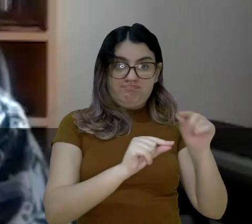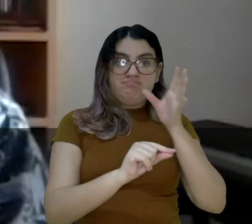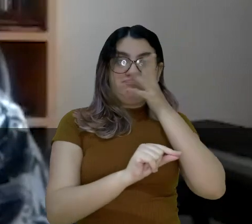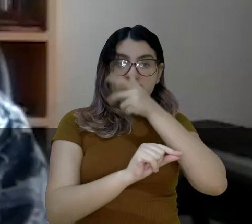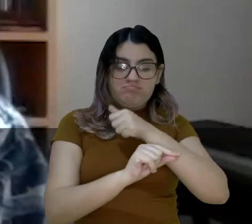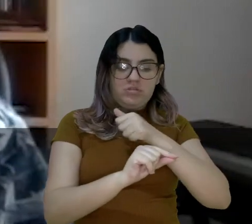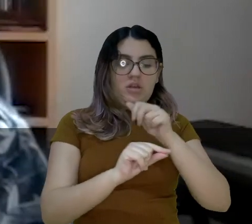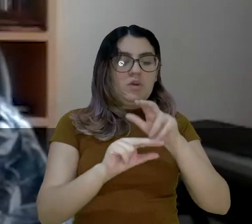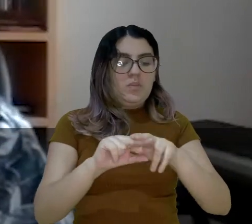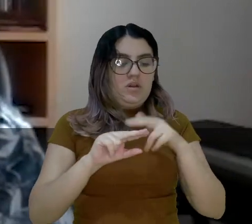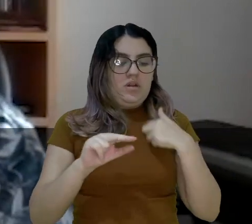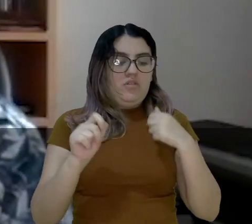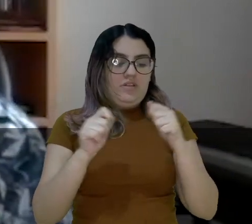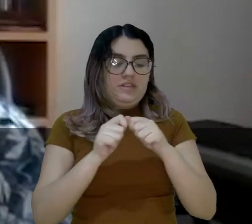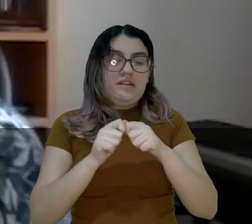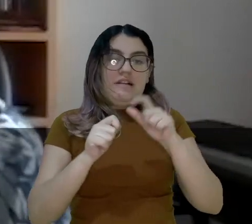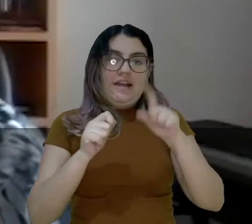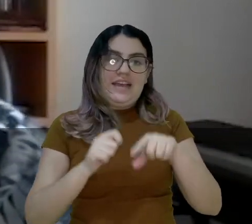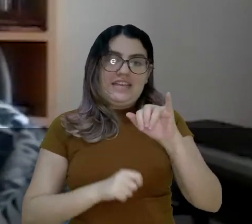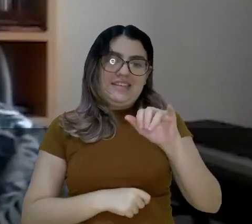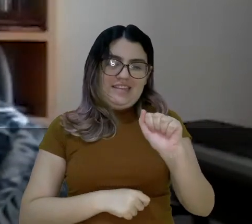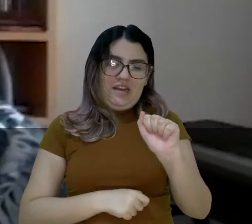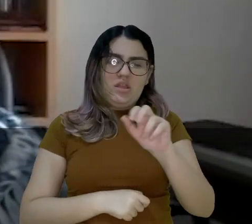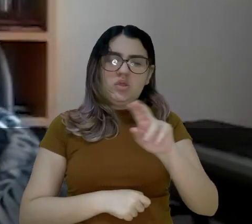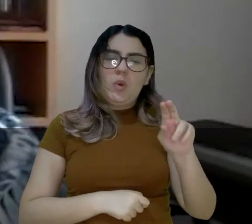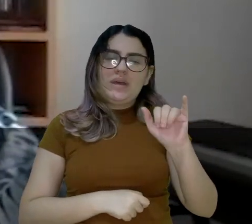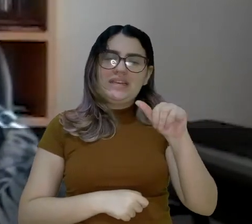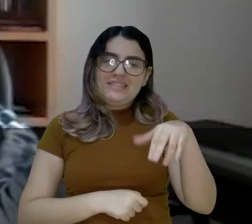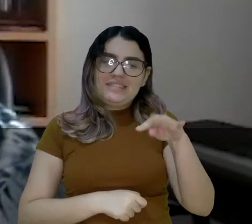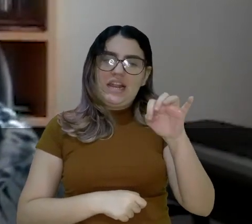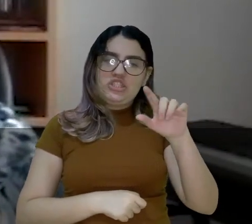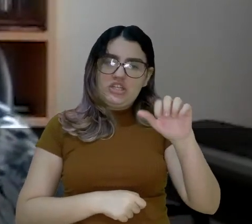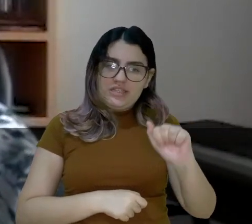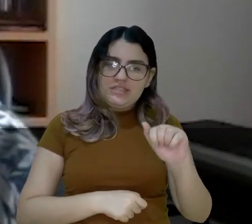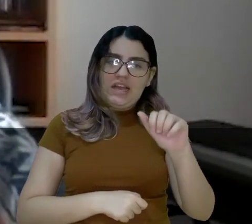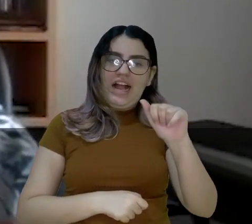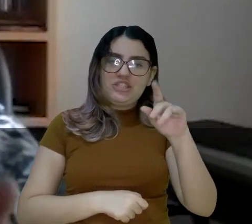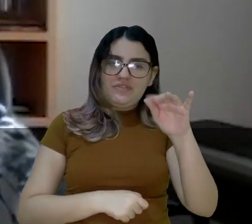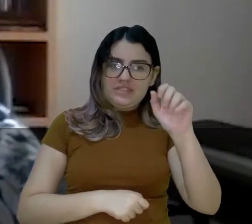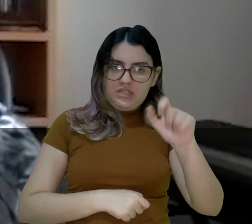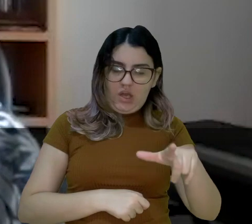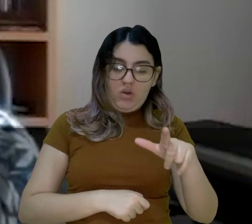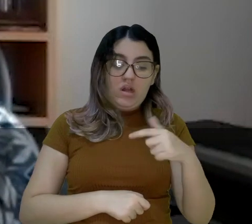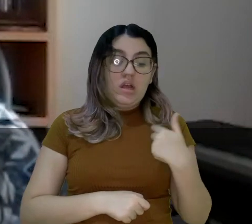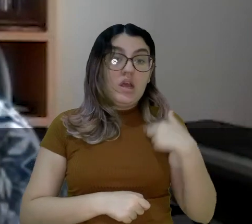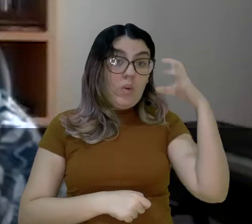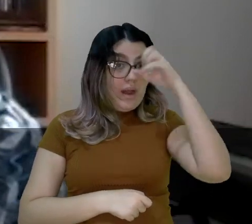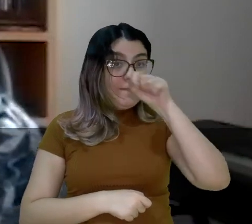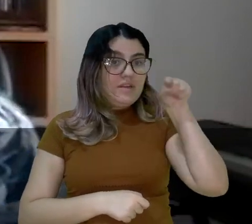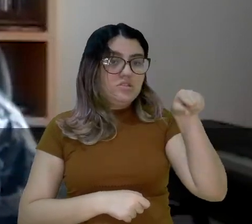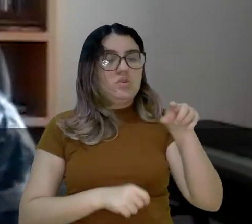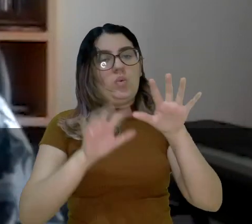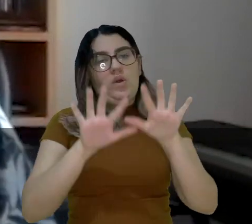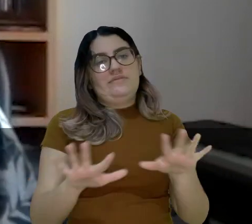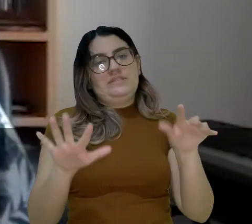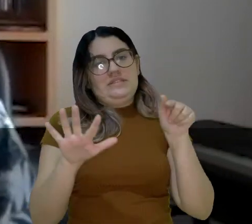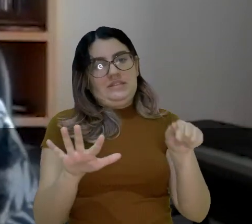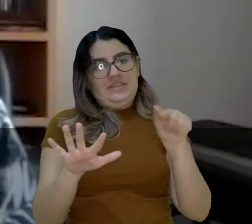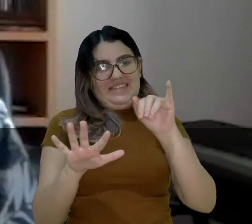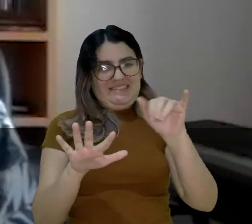eu estou fazendo isso com inteligência artificial. Eu aprendi a inteligência artificial na UFC.